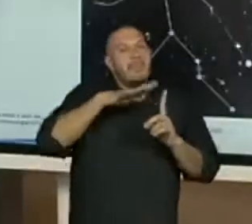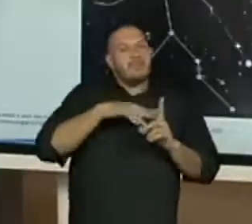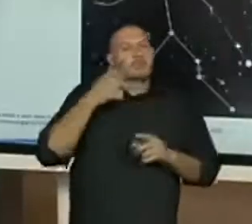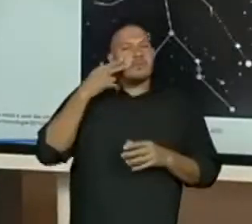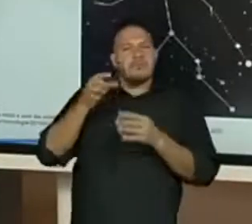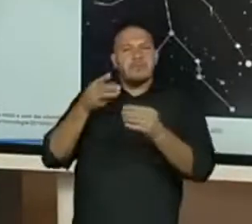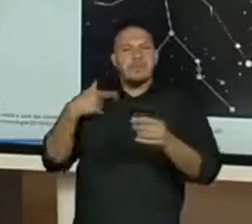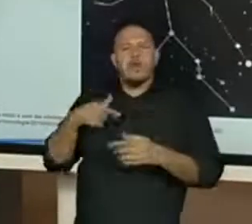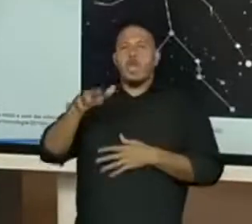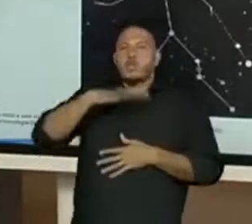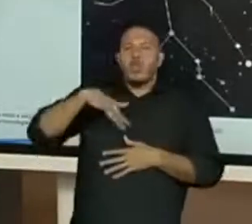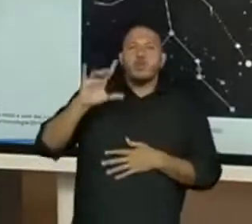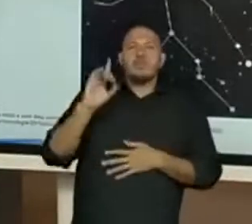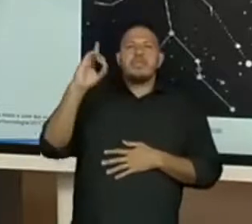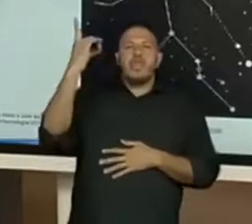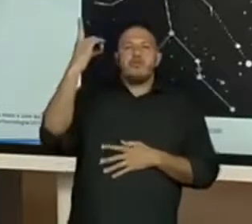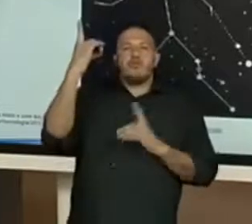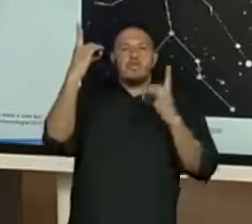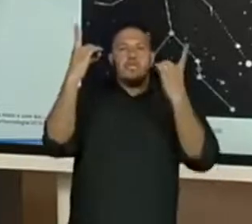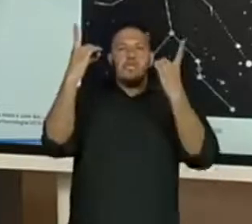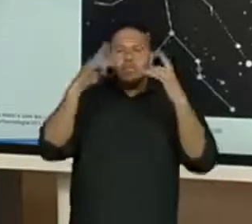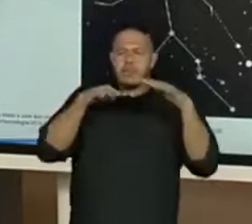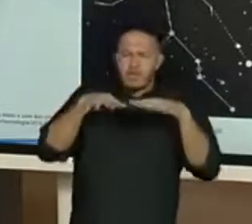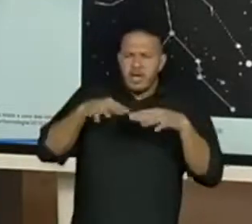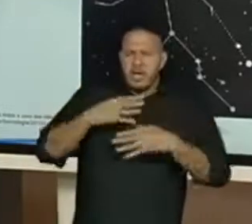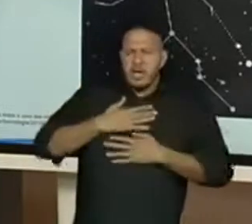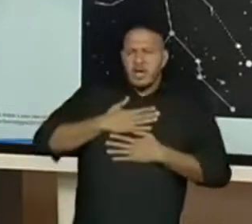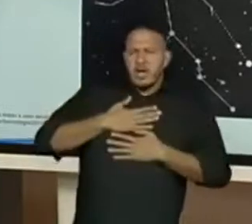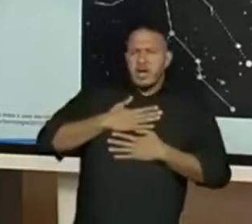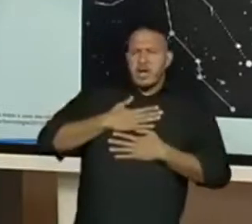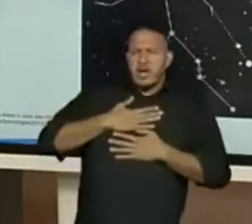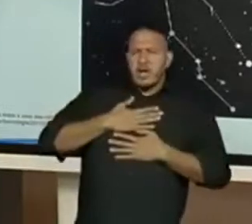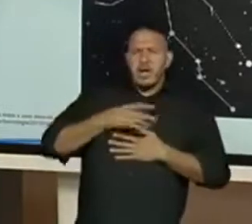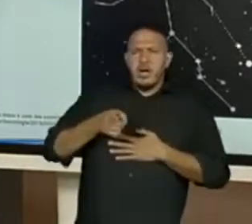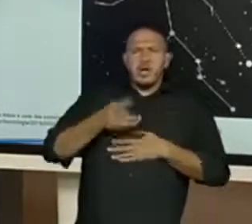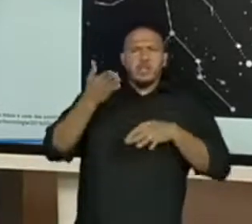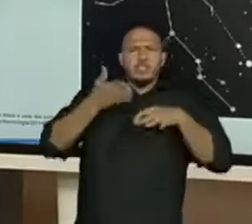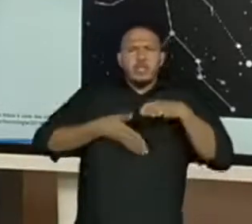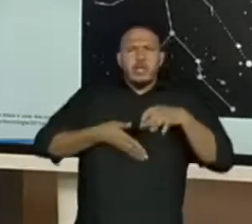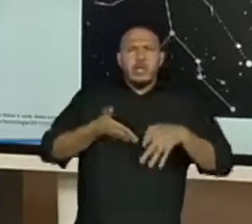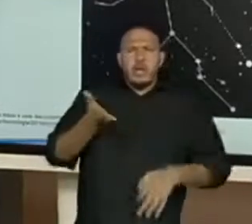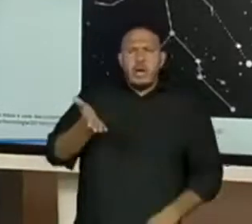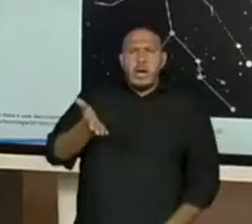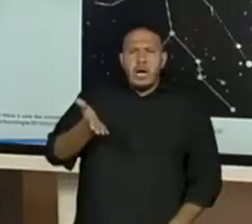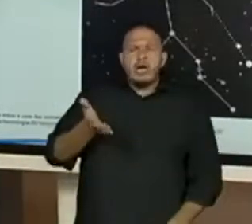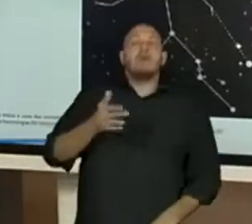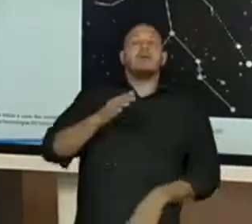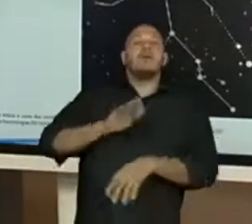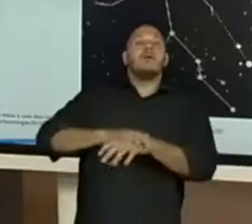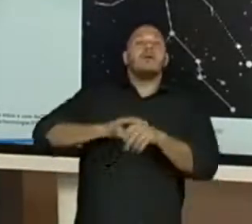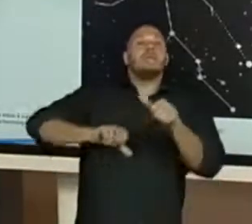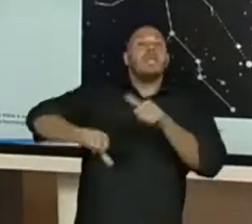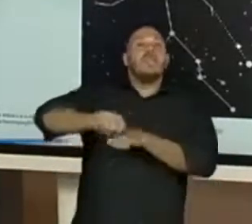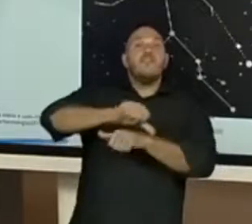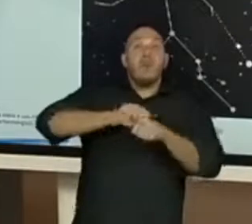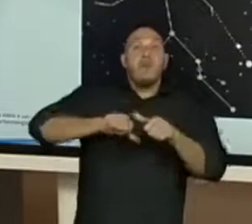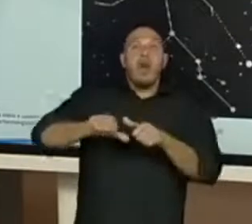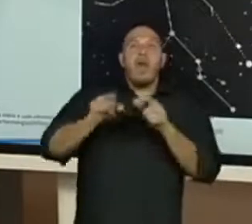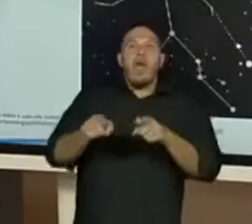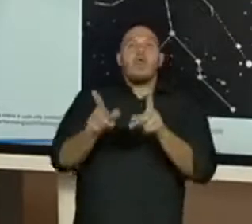compadecidos pelo fato do homem ter a sua perna cortada e o transformaram em uma